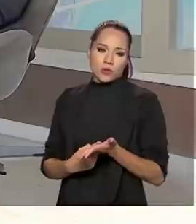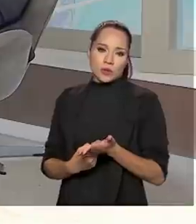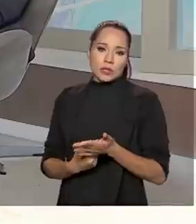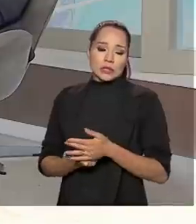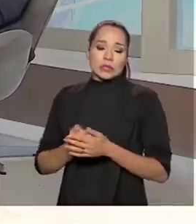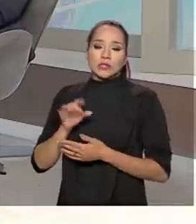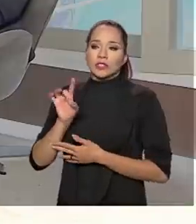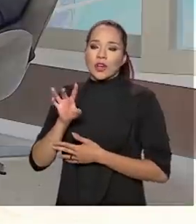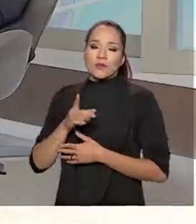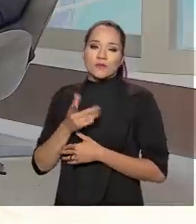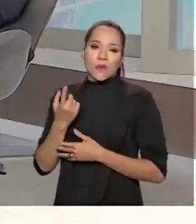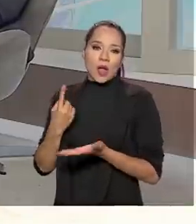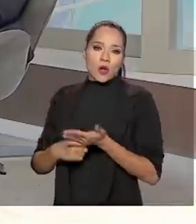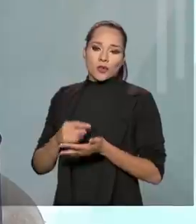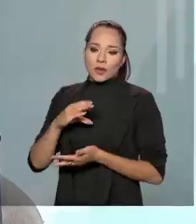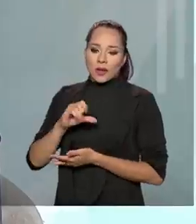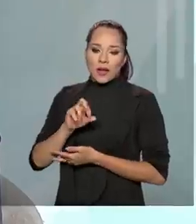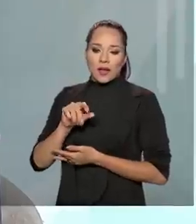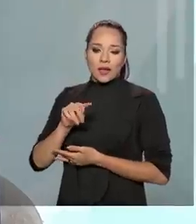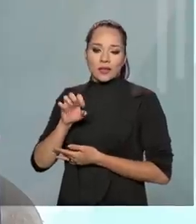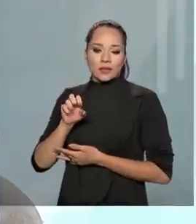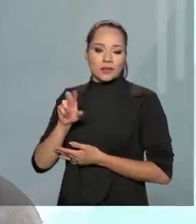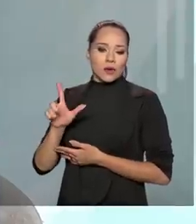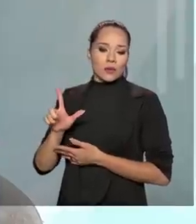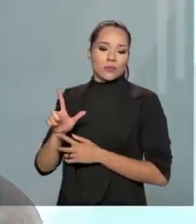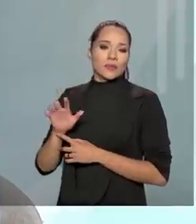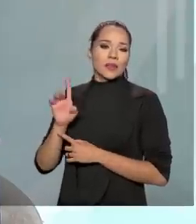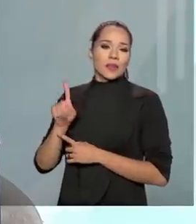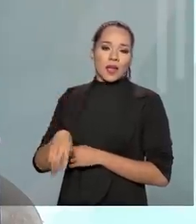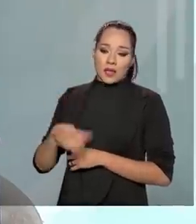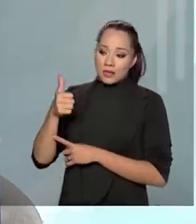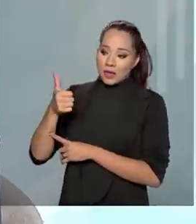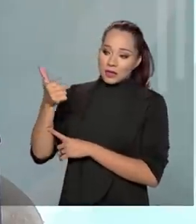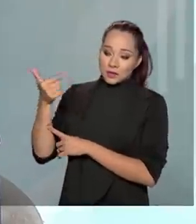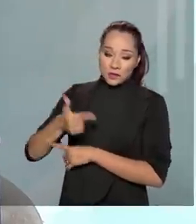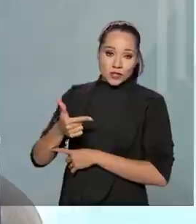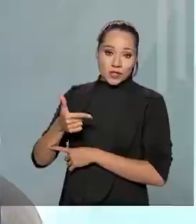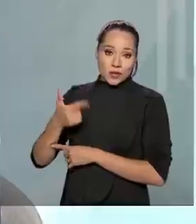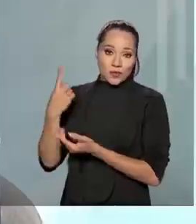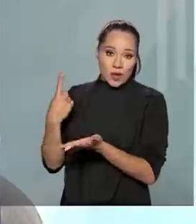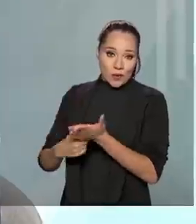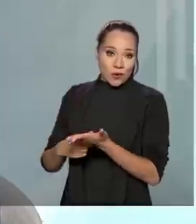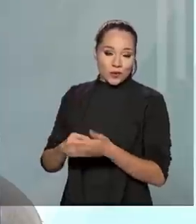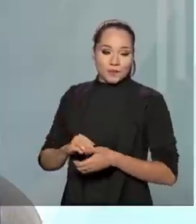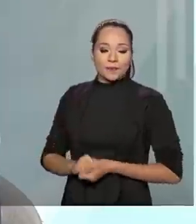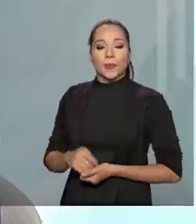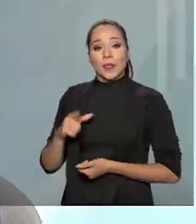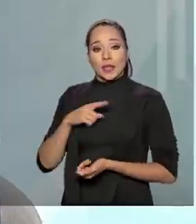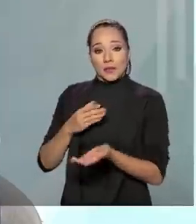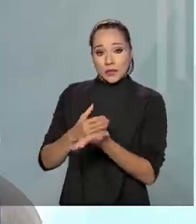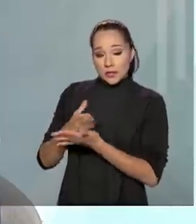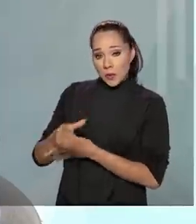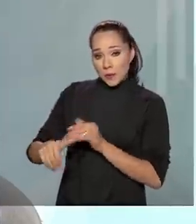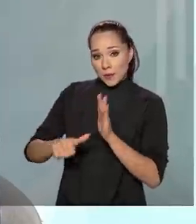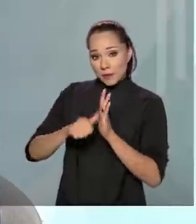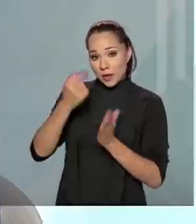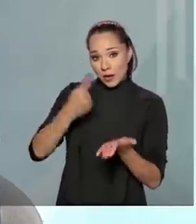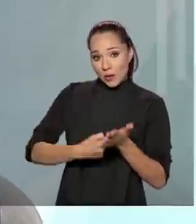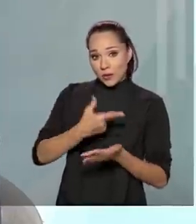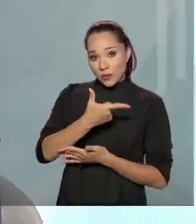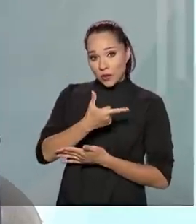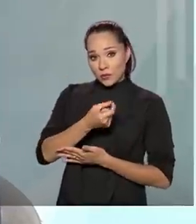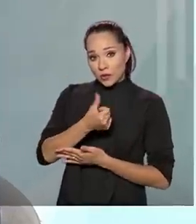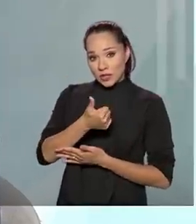muito grande com a Carrental, ele somou o 12º acordo, nós tivemos, iniciamos o primeiro acordo em 2017,